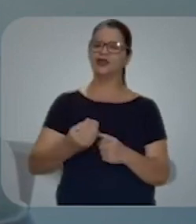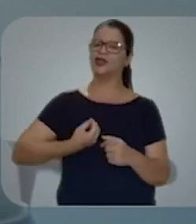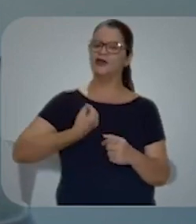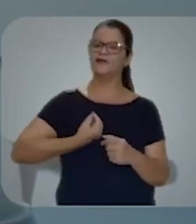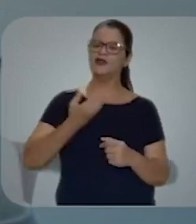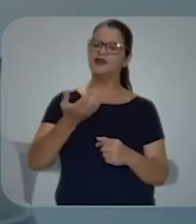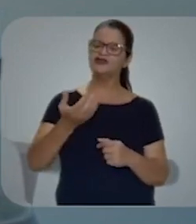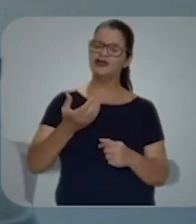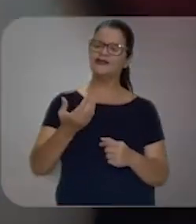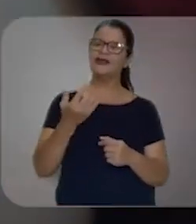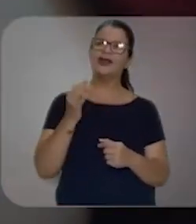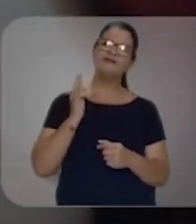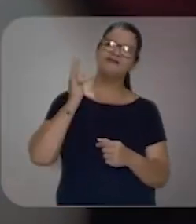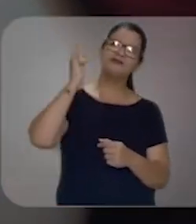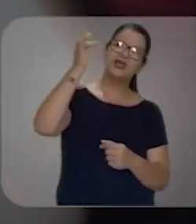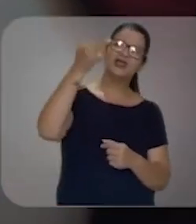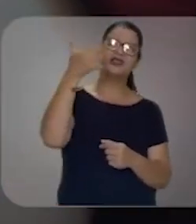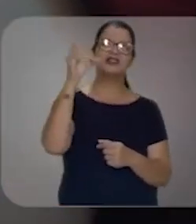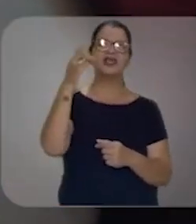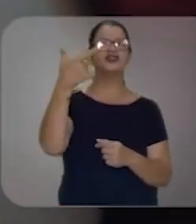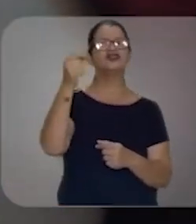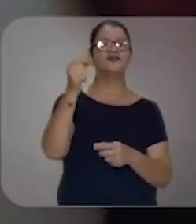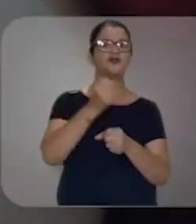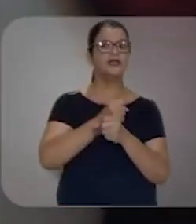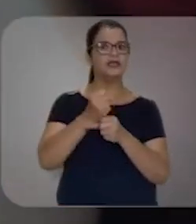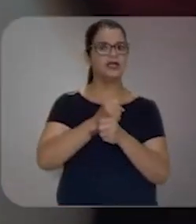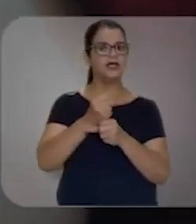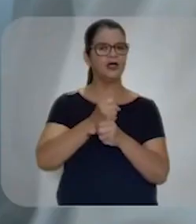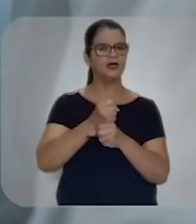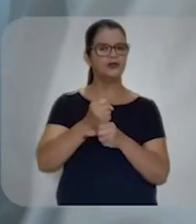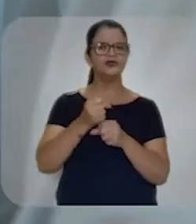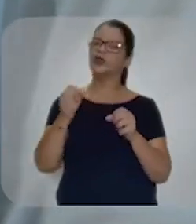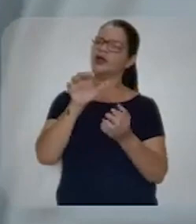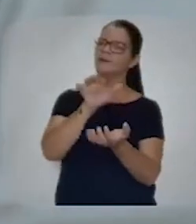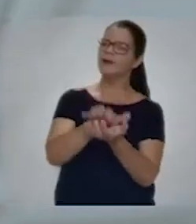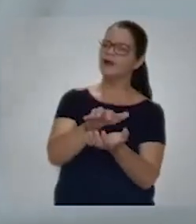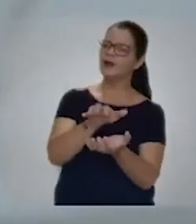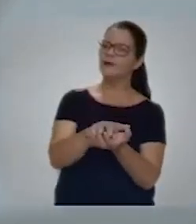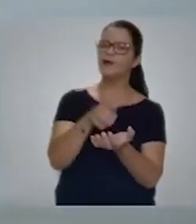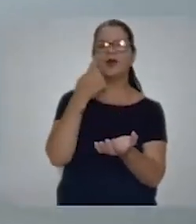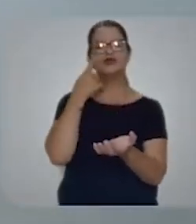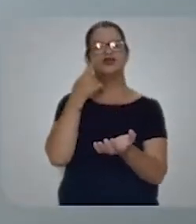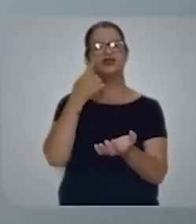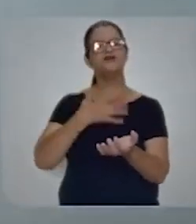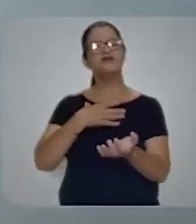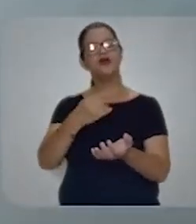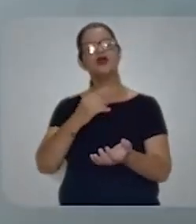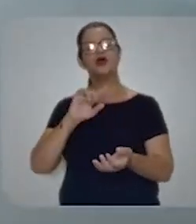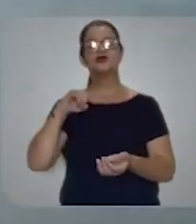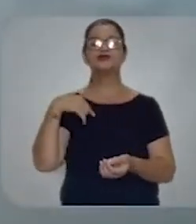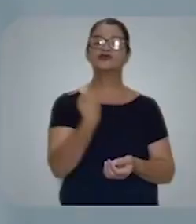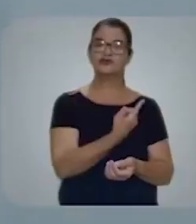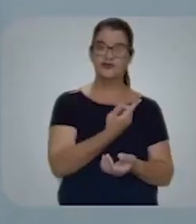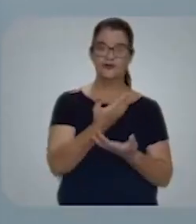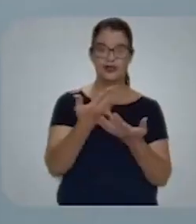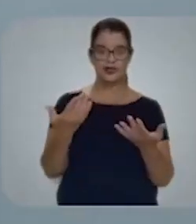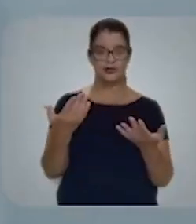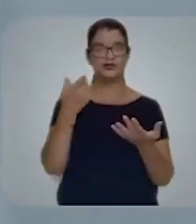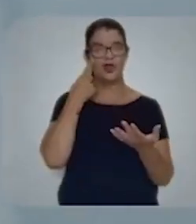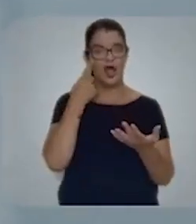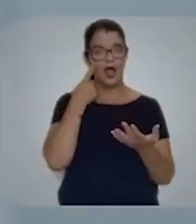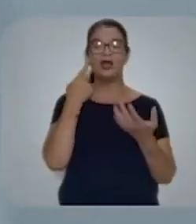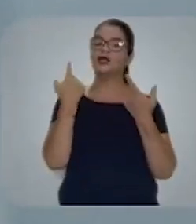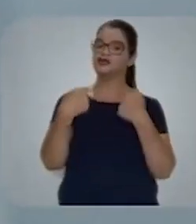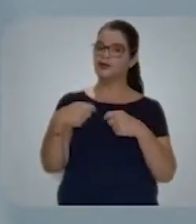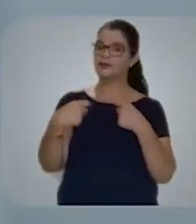Que vida a gente quer para daqui a 10, 20 anos? Que Pernambuco a gente vê para os nossos filhos? Olha,